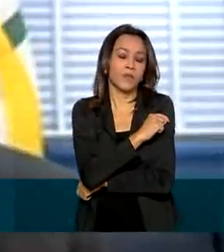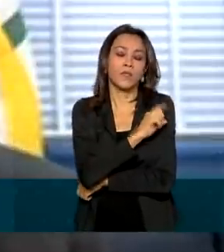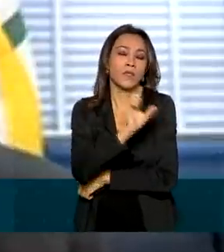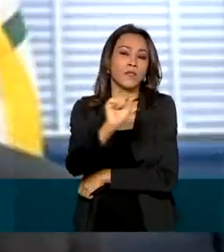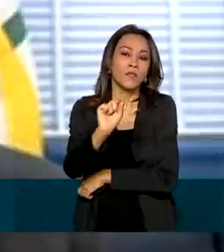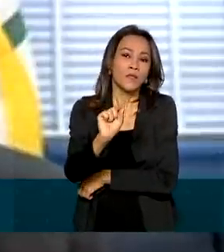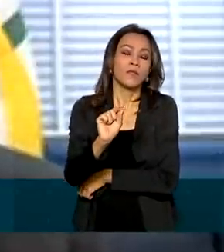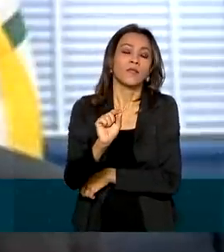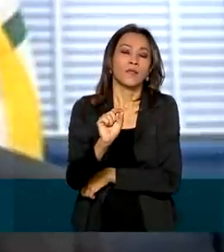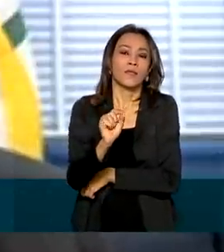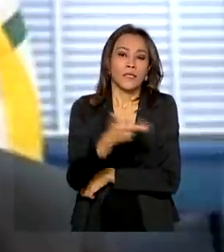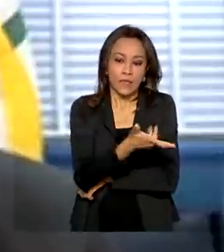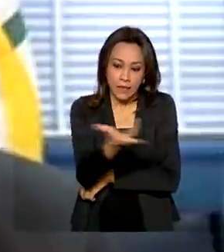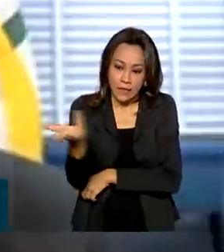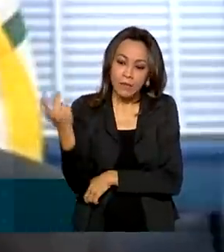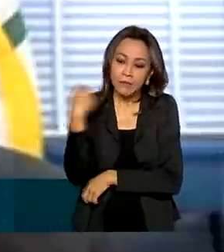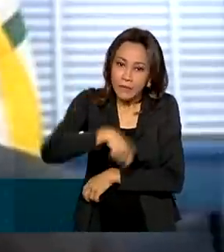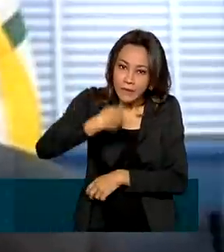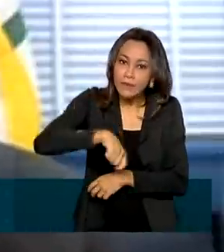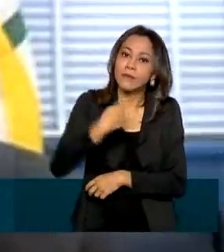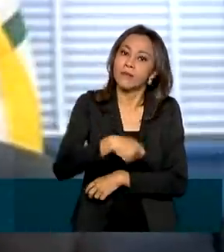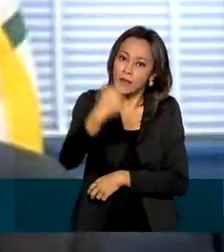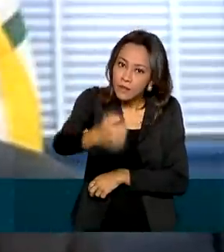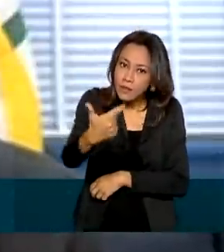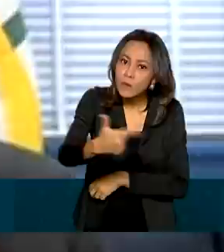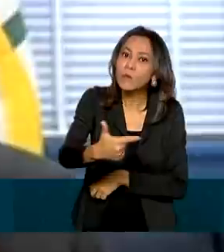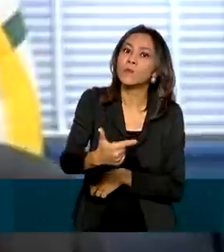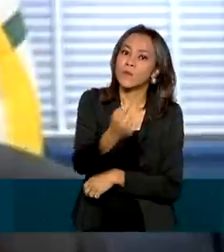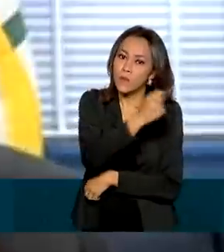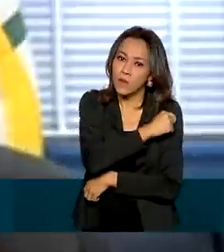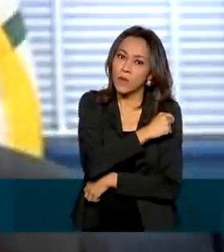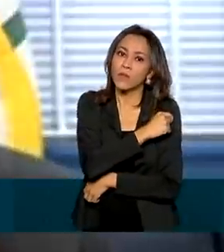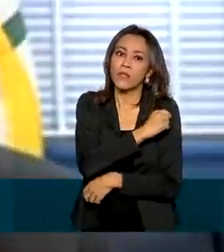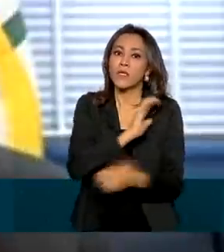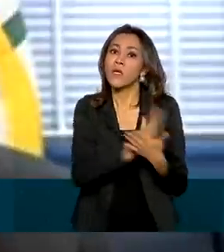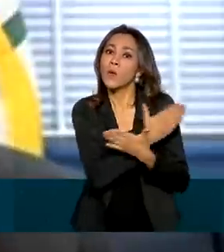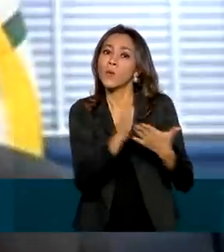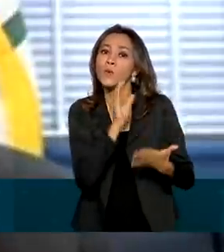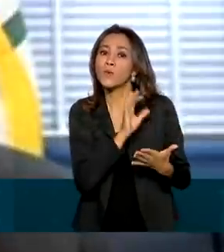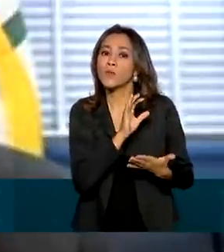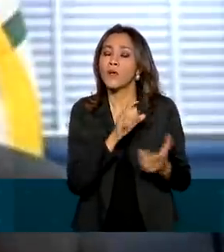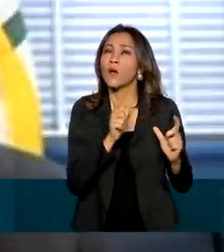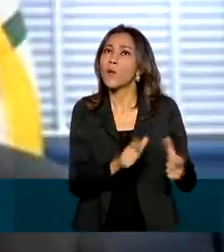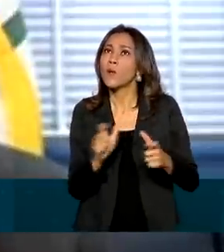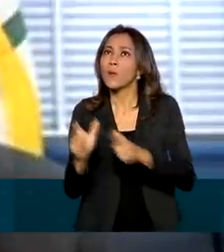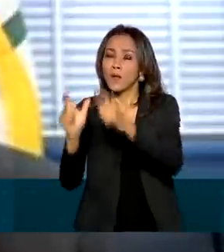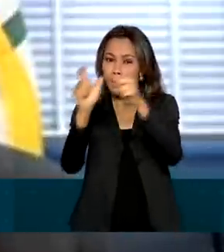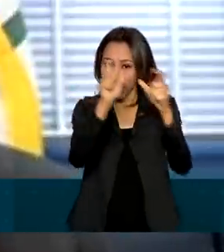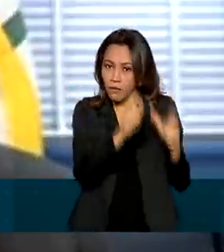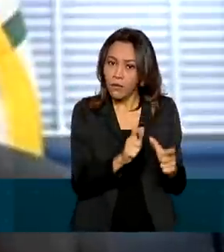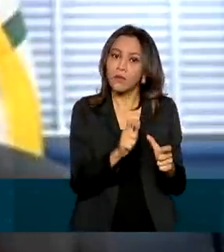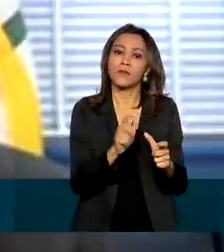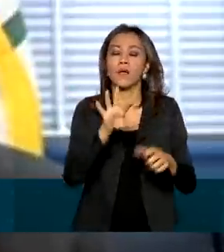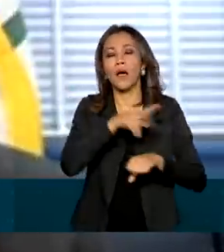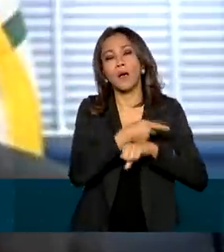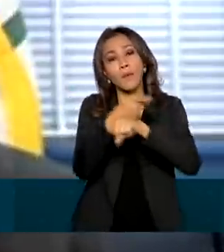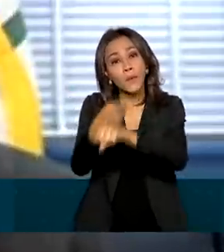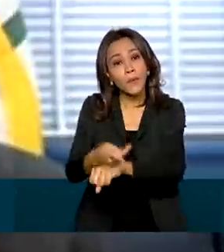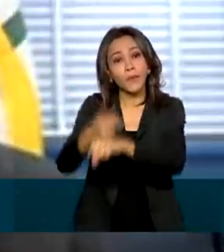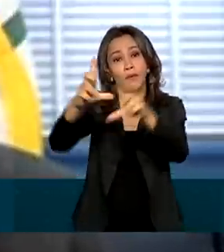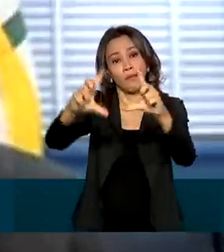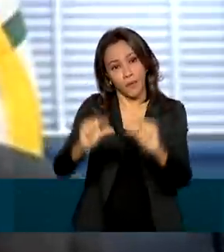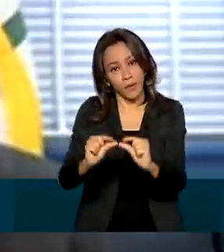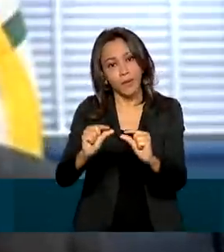que requerem uma segunda dose, em determinadas localidades, uma procura a menor